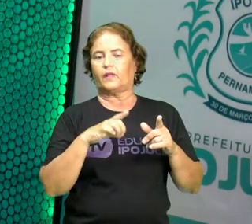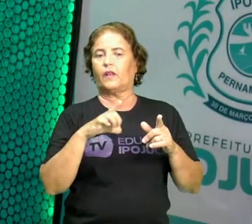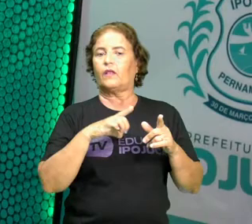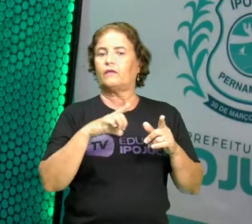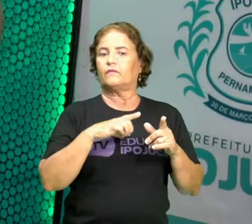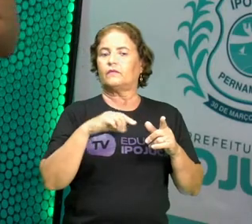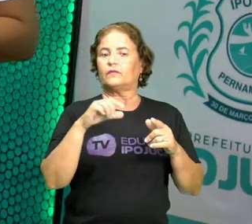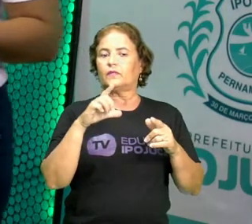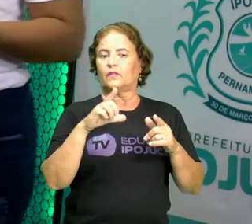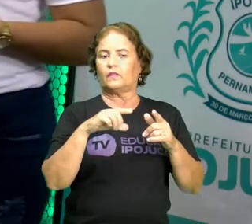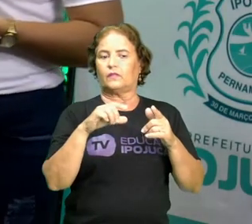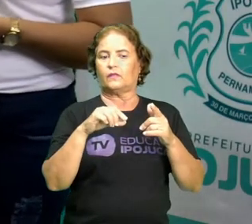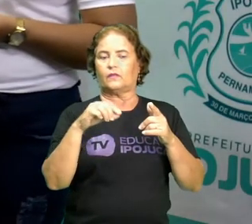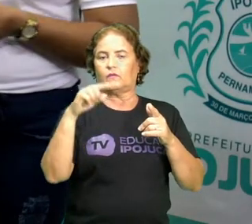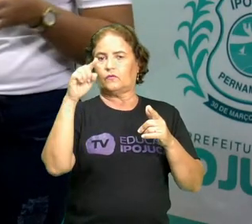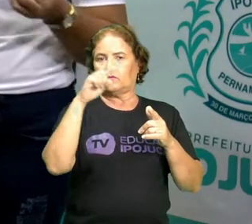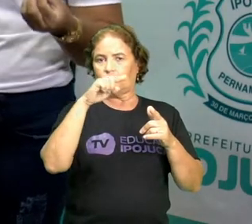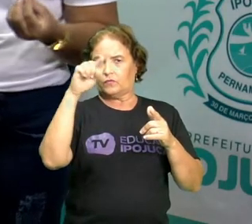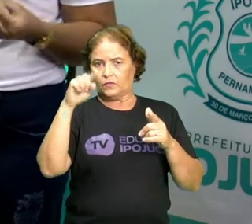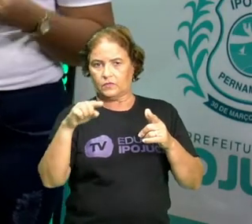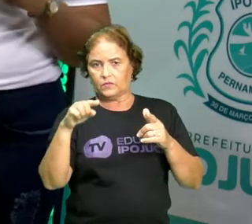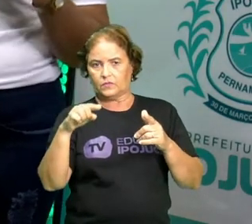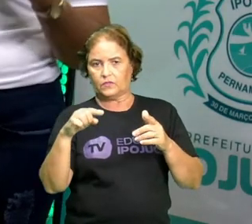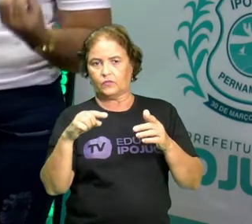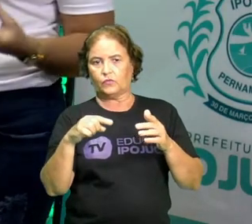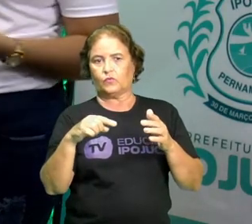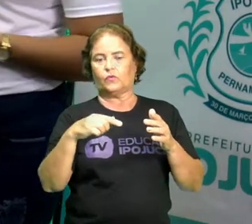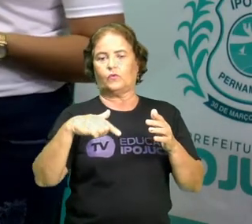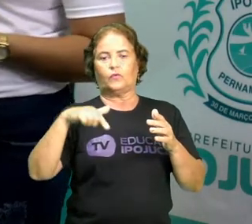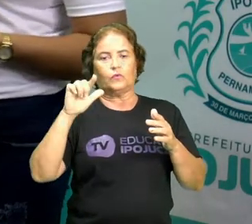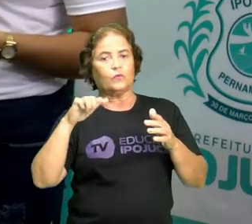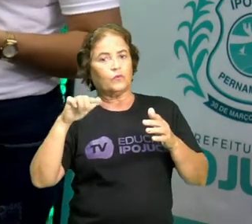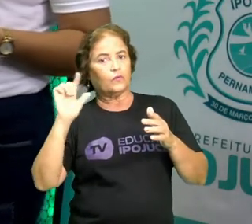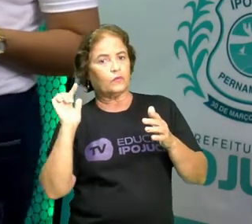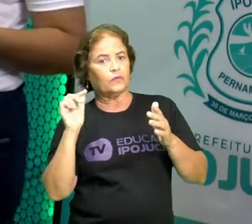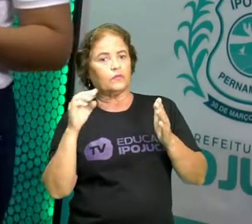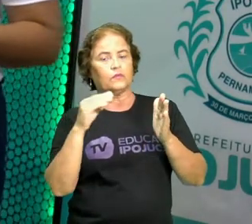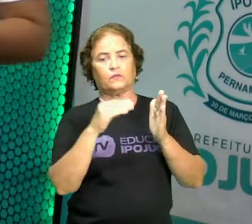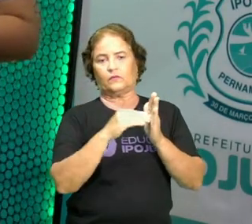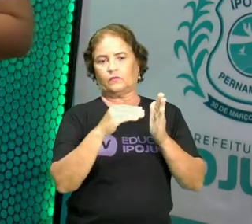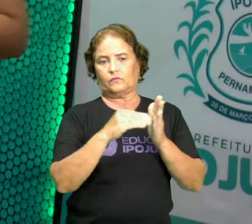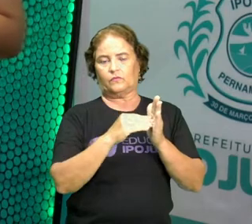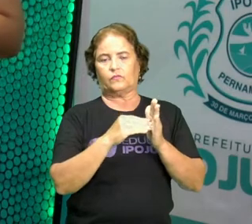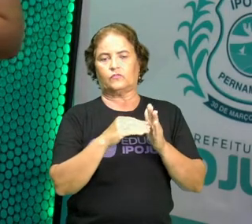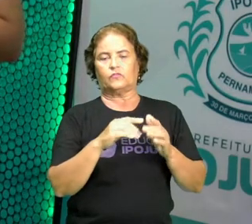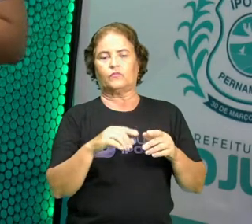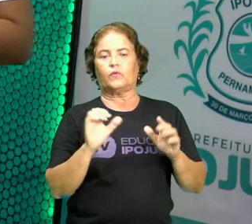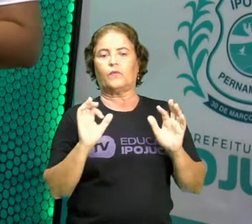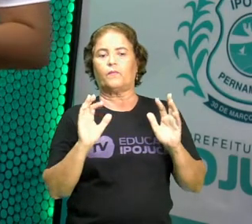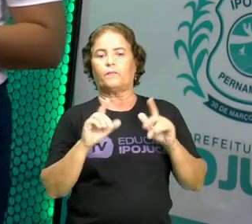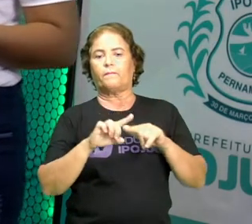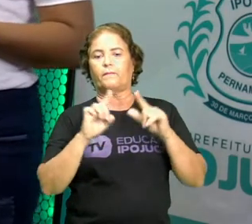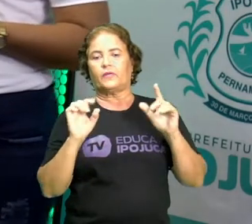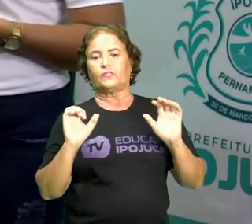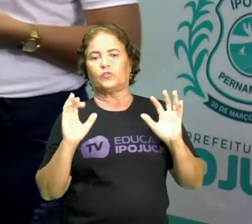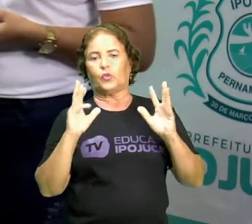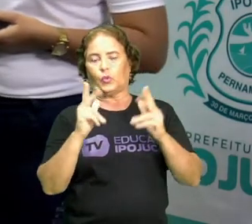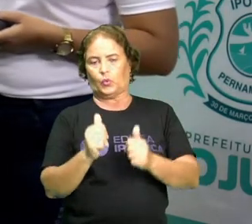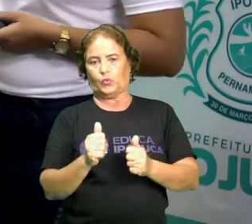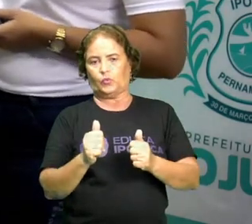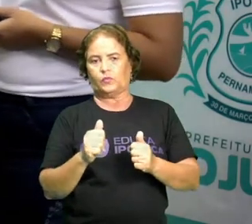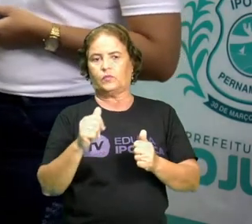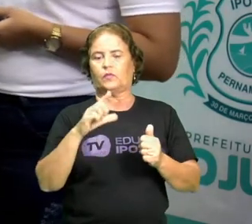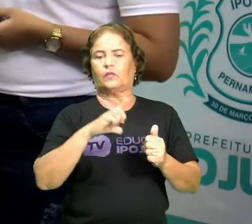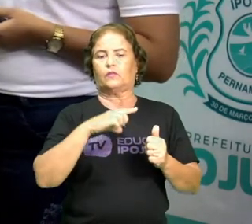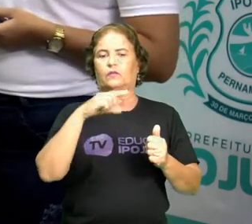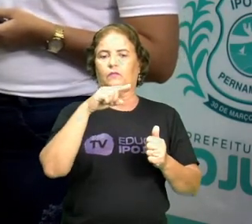antepenúltima, que é a sílaba tônica, a sílaba forte. Sendo que todas são acentuadas. Já no caso